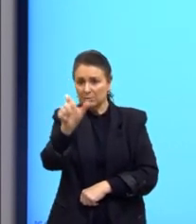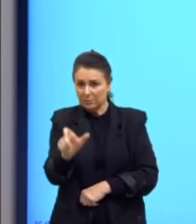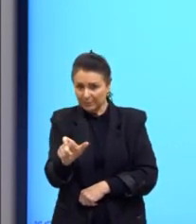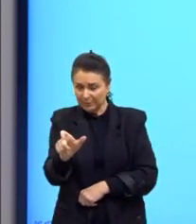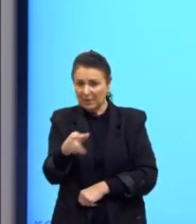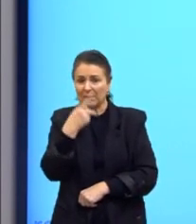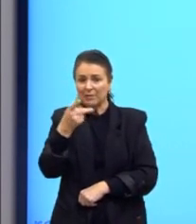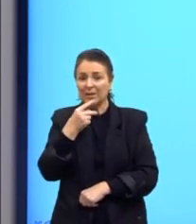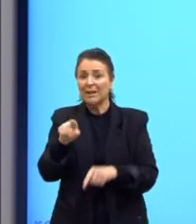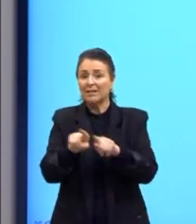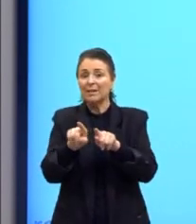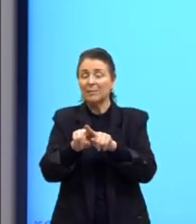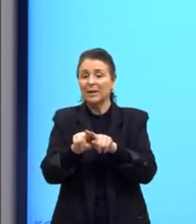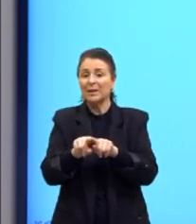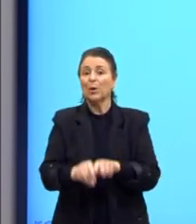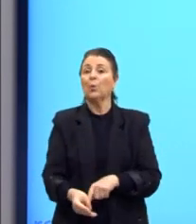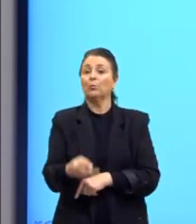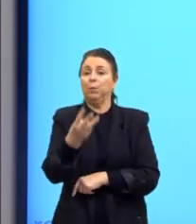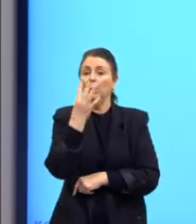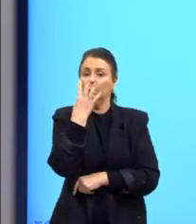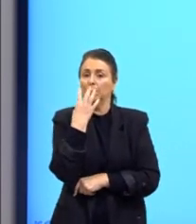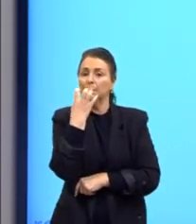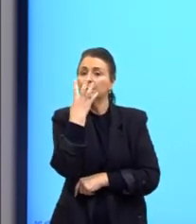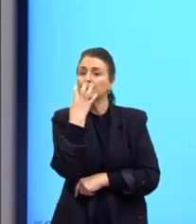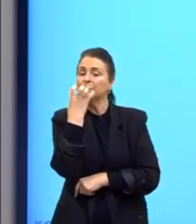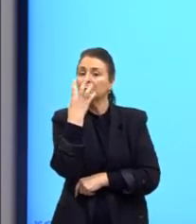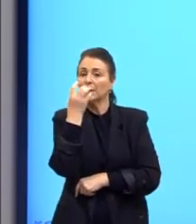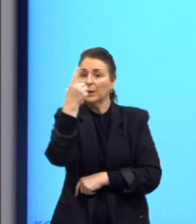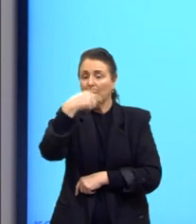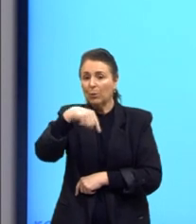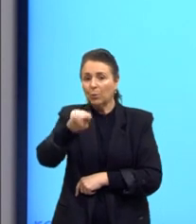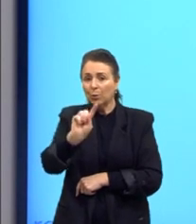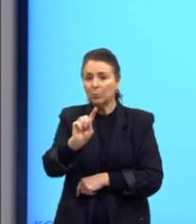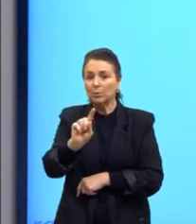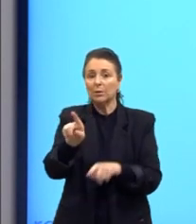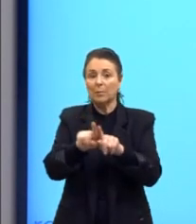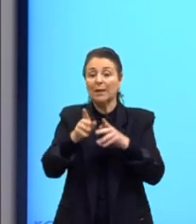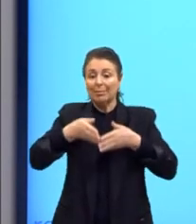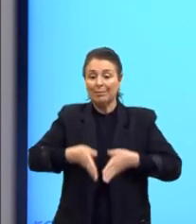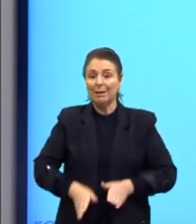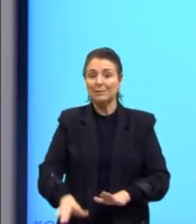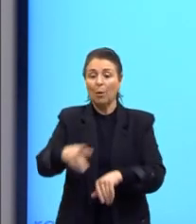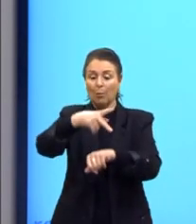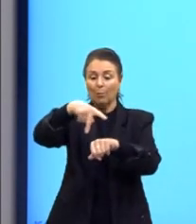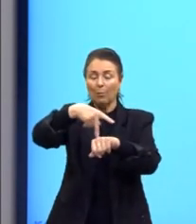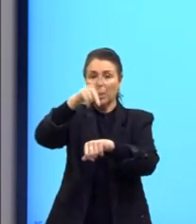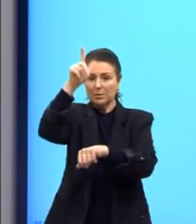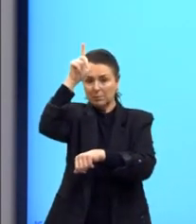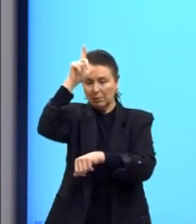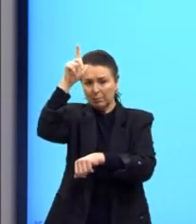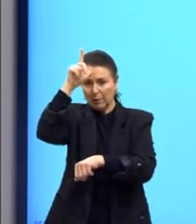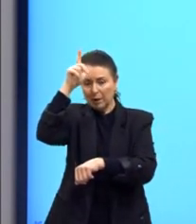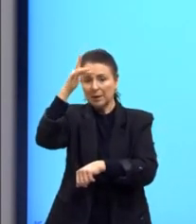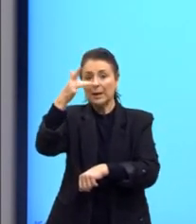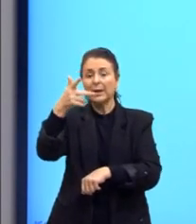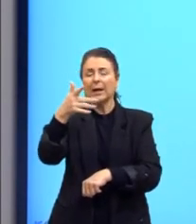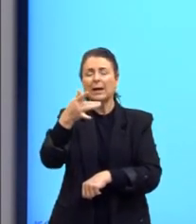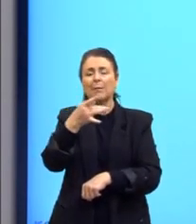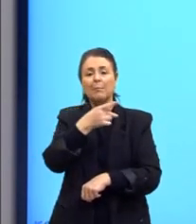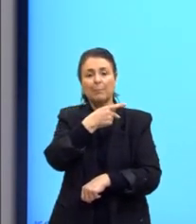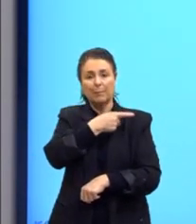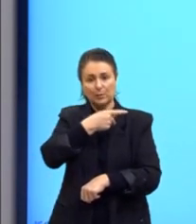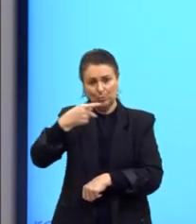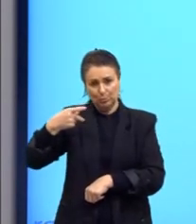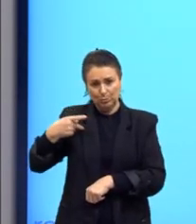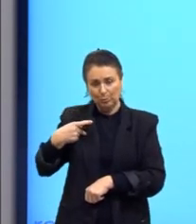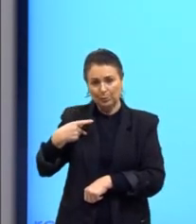metafísica aqui é o nosso amigo Friedrich Nietzsche. Outro alemão. Ele é filho de pastor. Ele é cara muito estudioso.